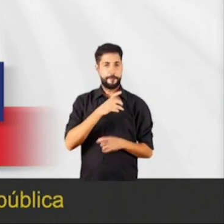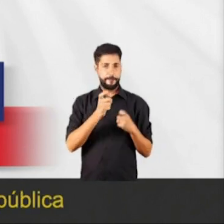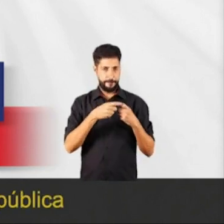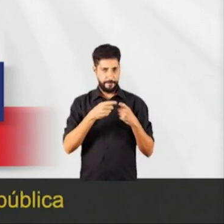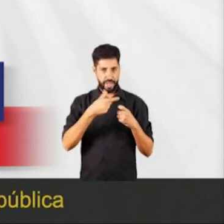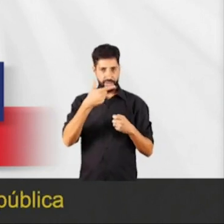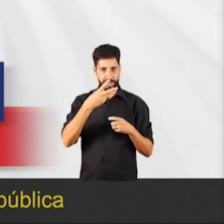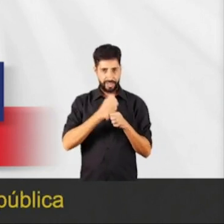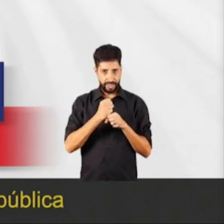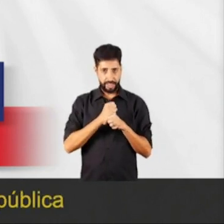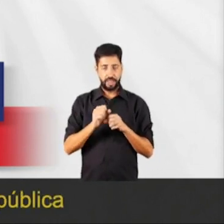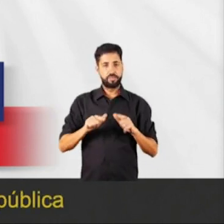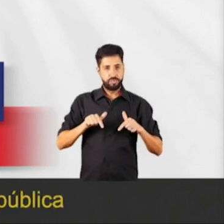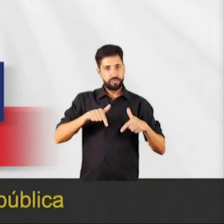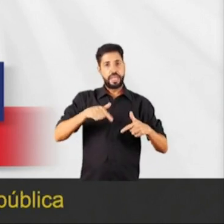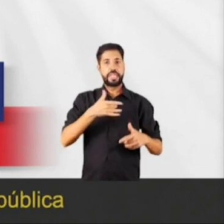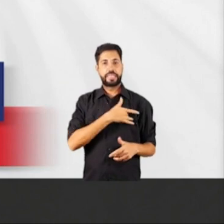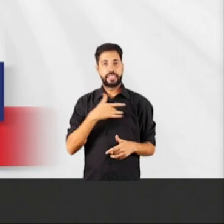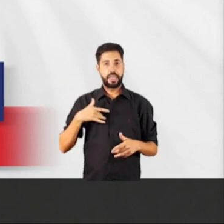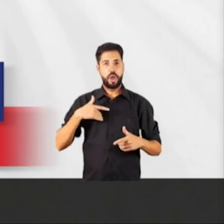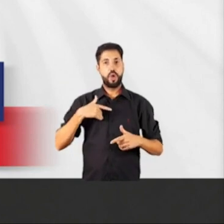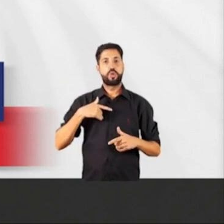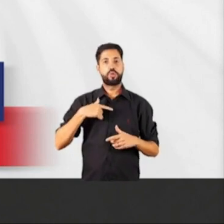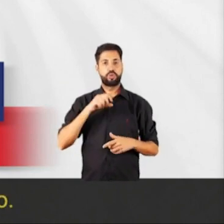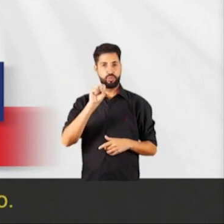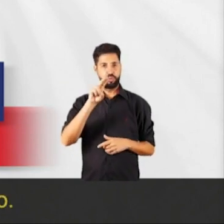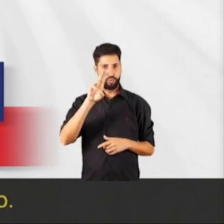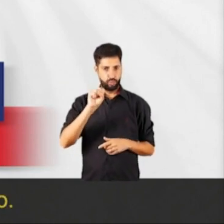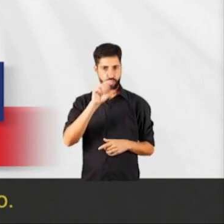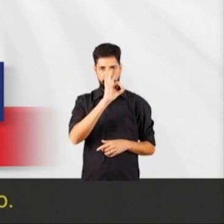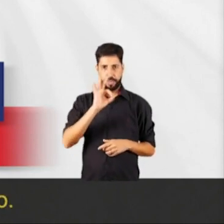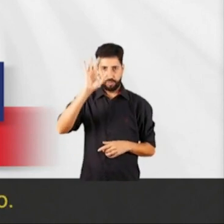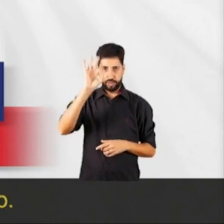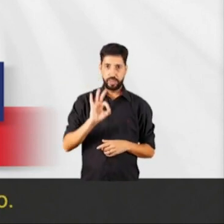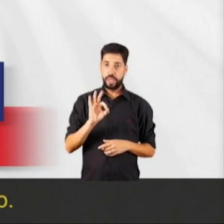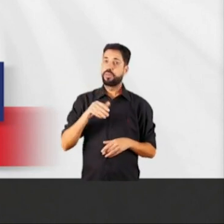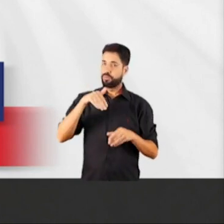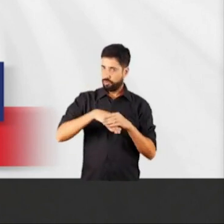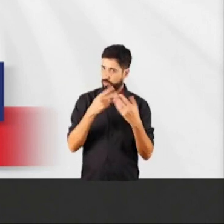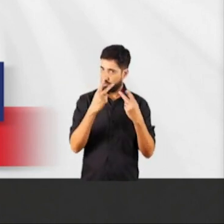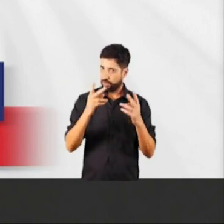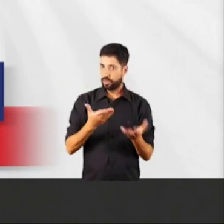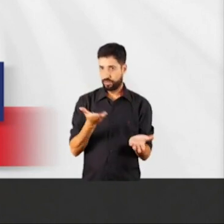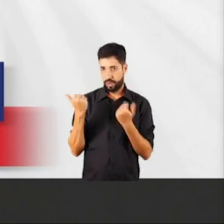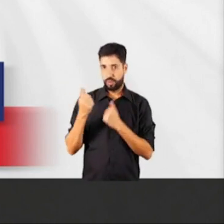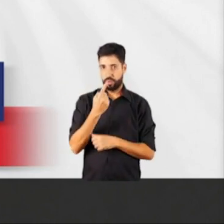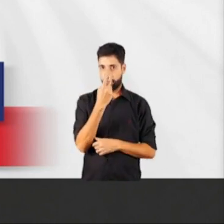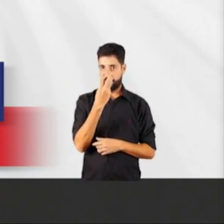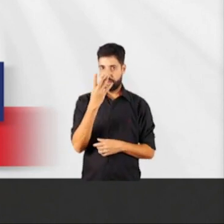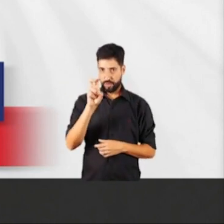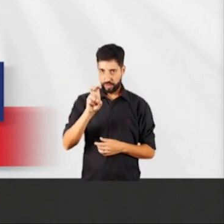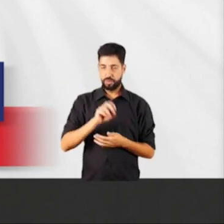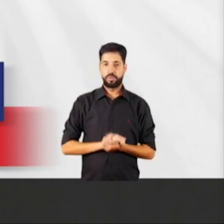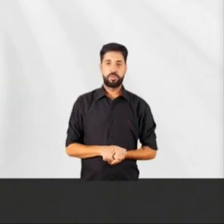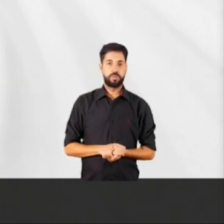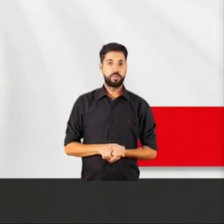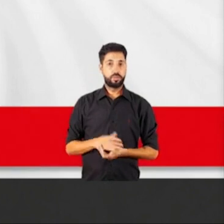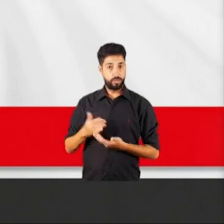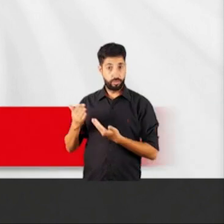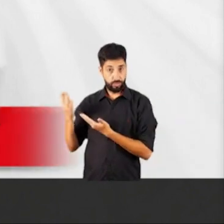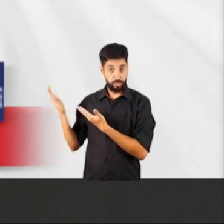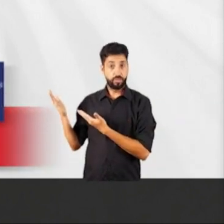Médico há 23 anos e dedicado à saúde pública. 100% SUS, conto com seu apoio e seu voto. Vamos que vamos, 12345.